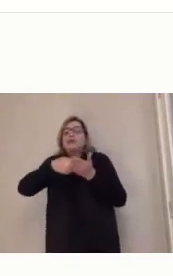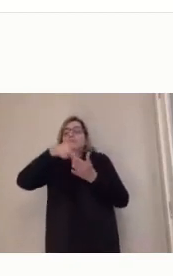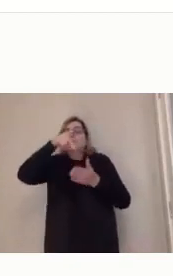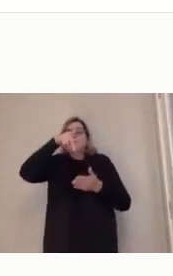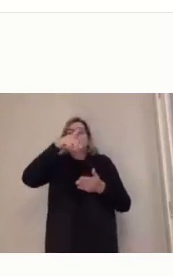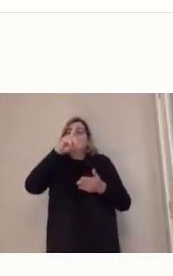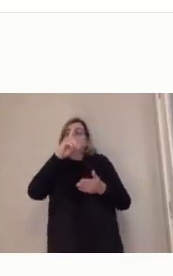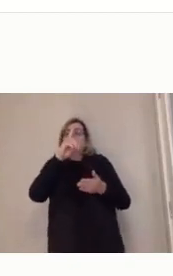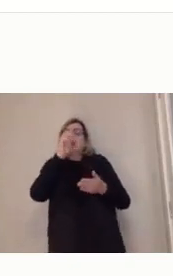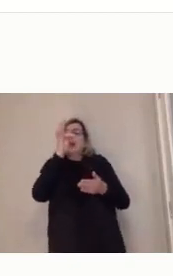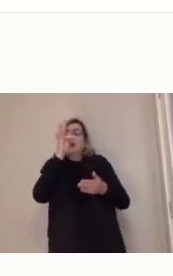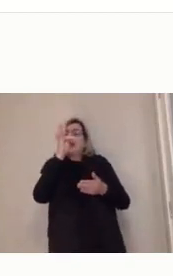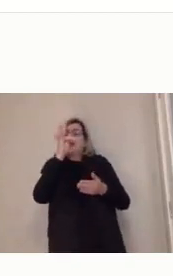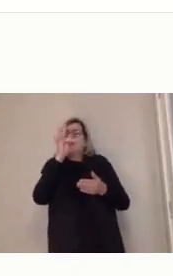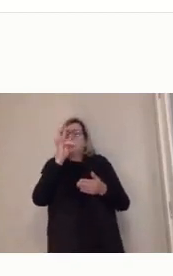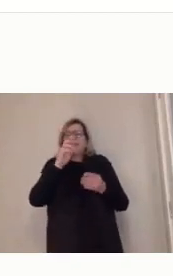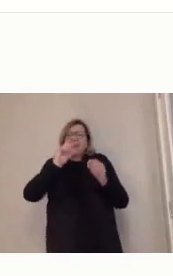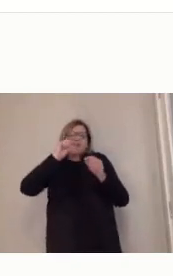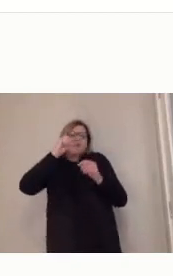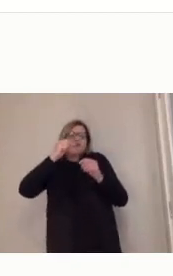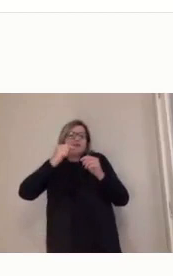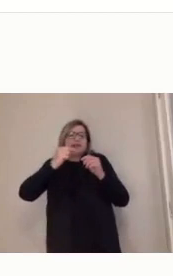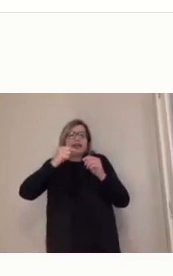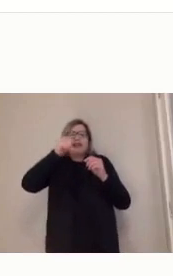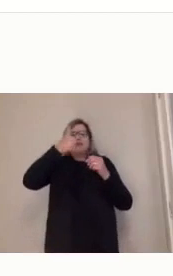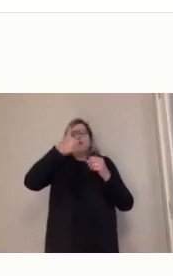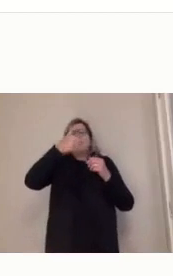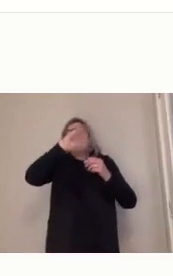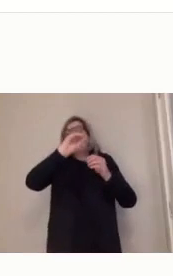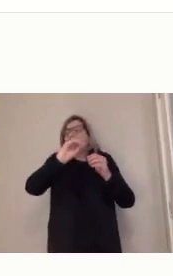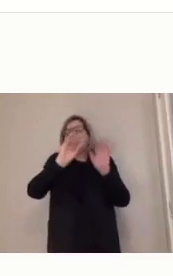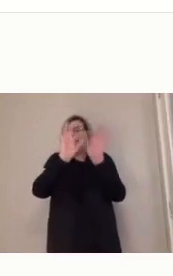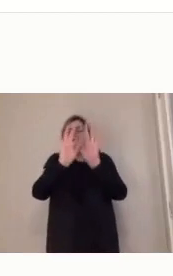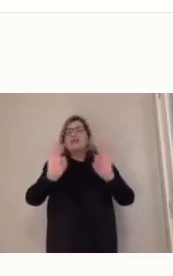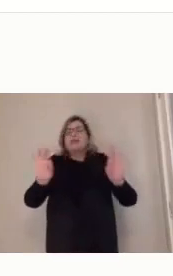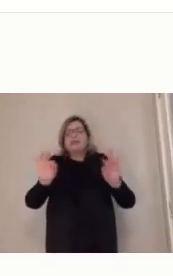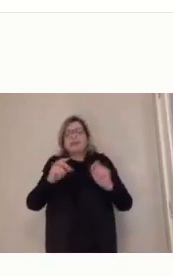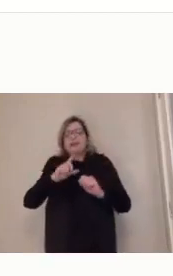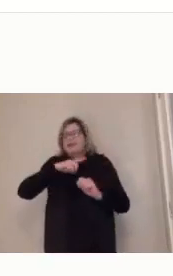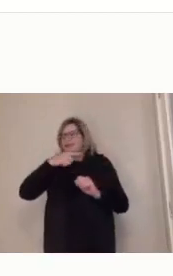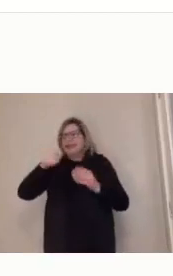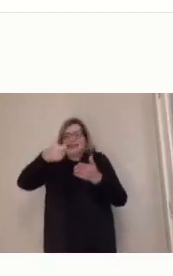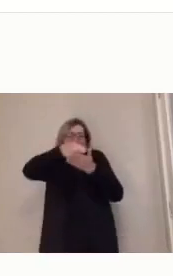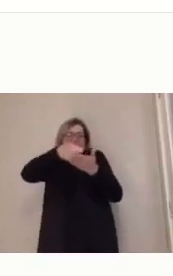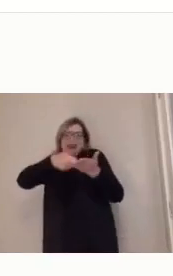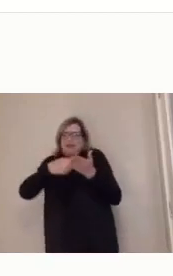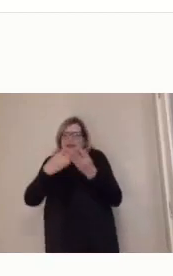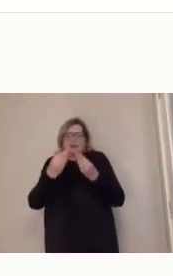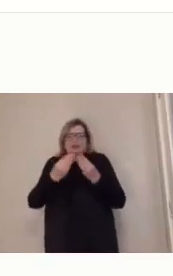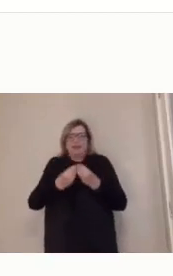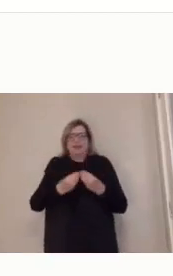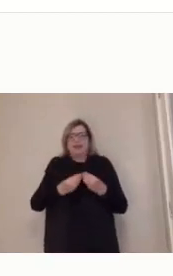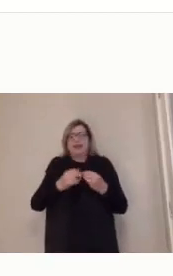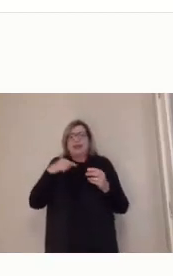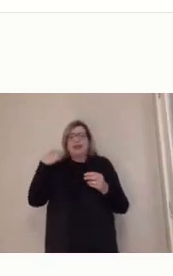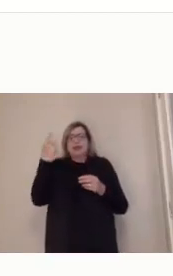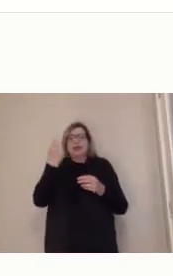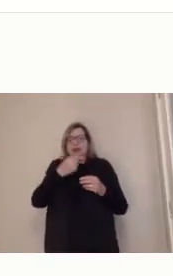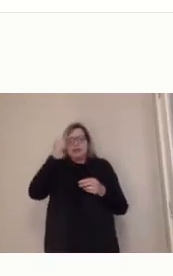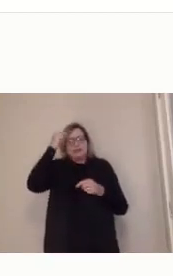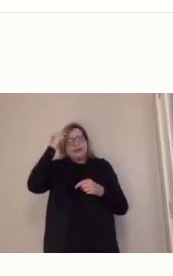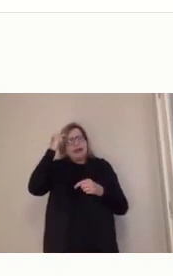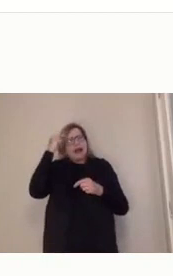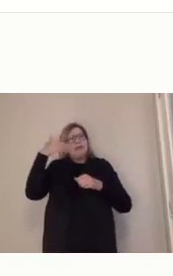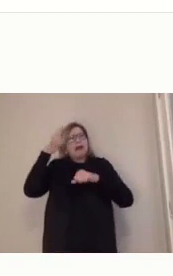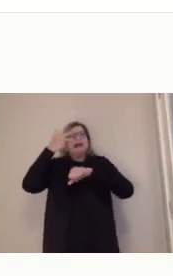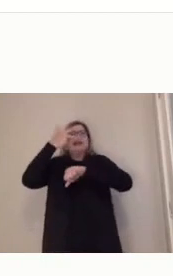dez slides, então, a gente não tem muito texto para ler, a gente se centrou mais em vídeos, né, então, na unidade 1 tem